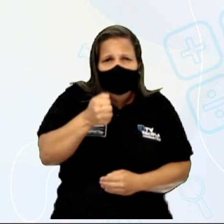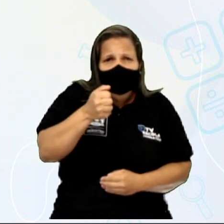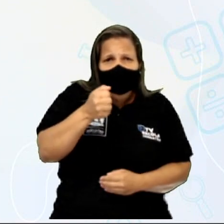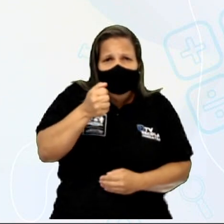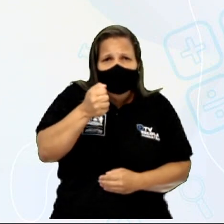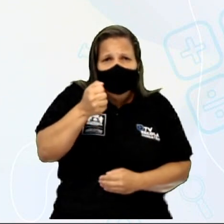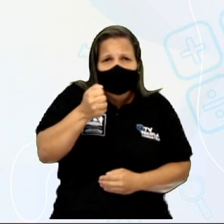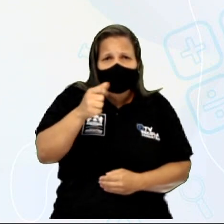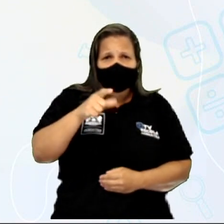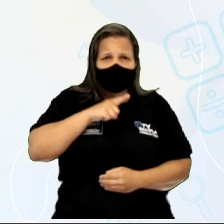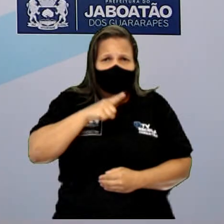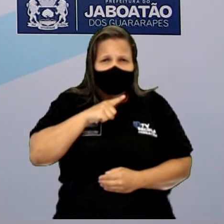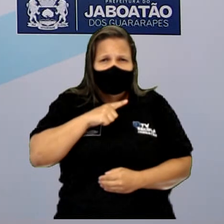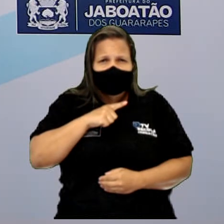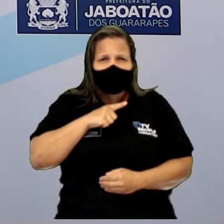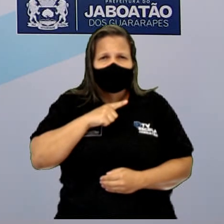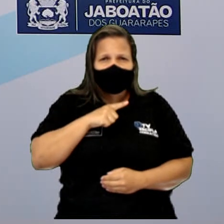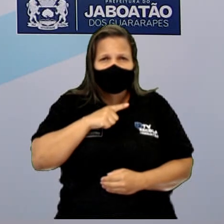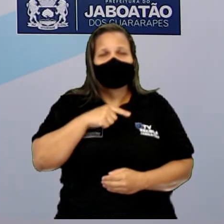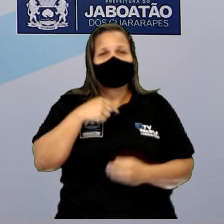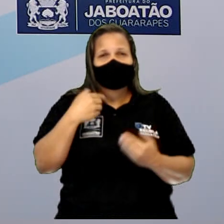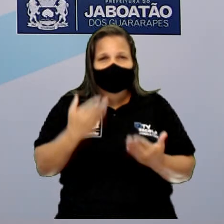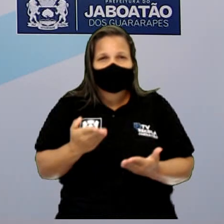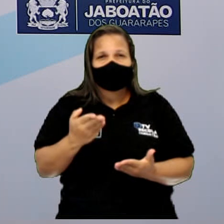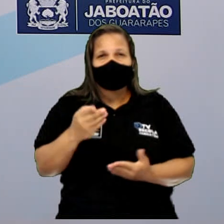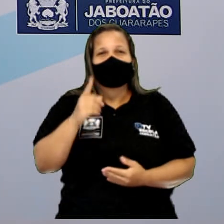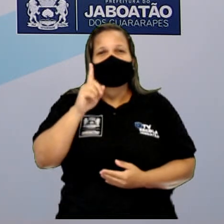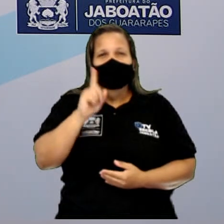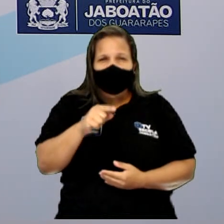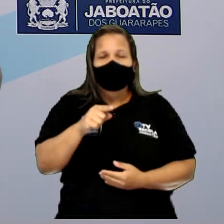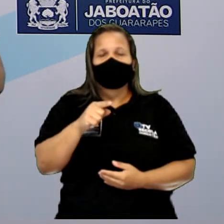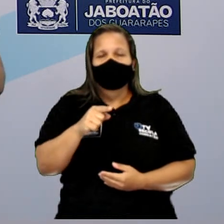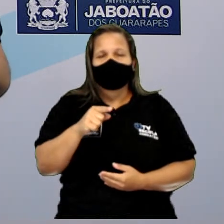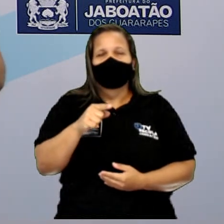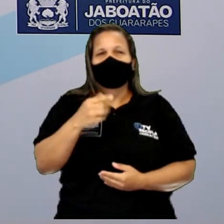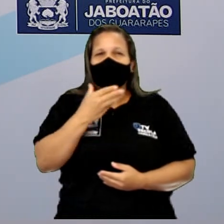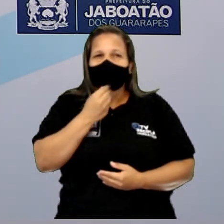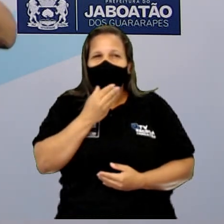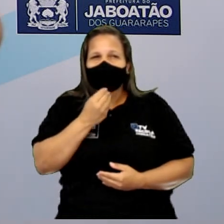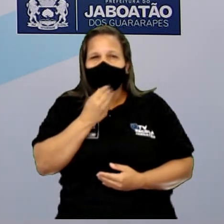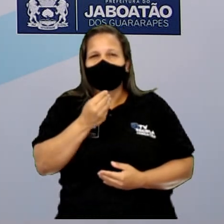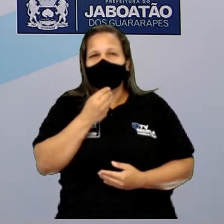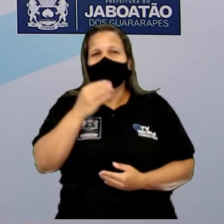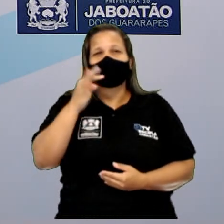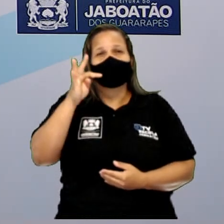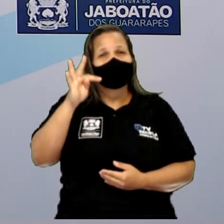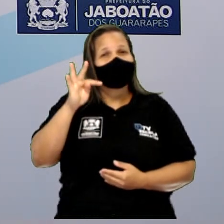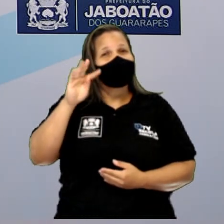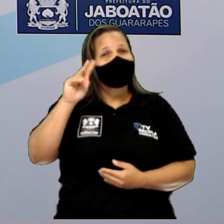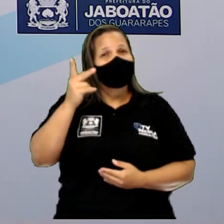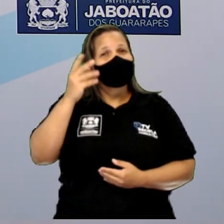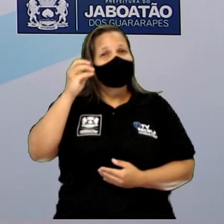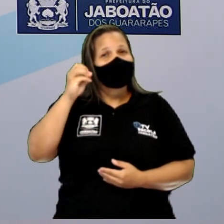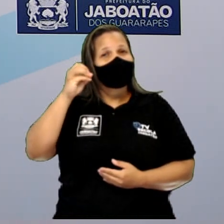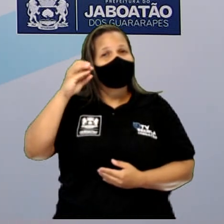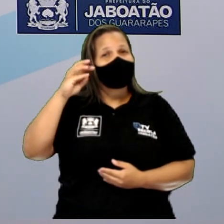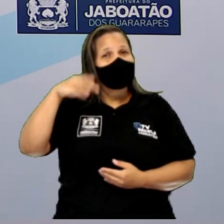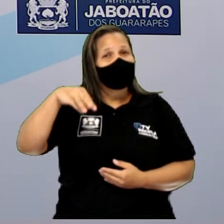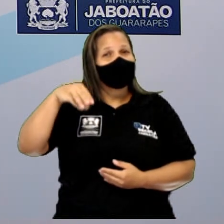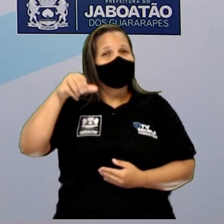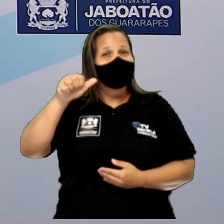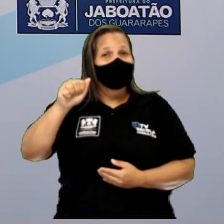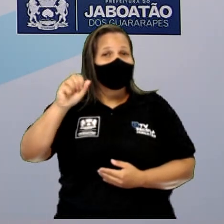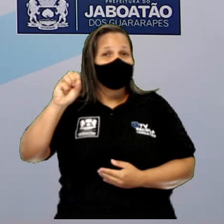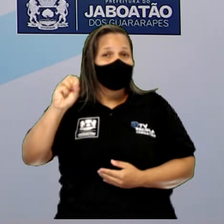lá no início do século XX, com o Thomas Edison, que desenvolveu essa pilha, que é uma pilha